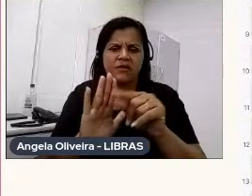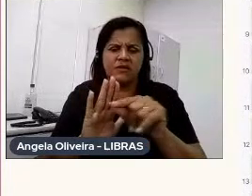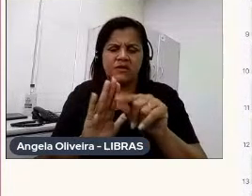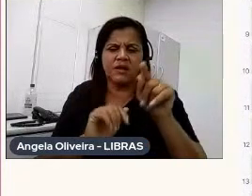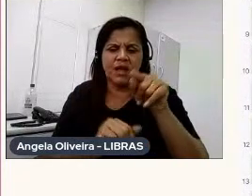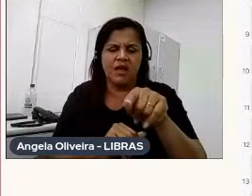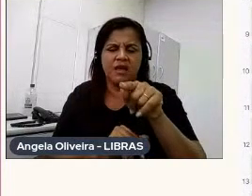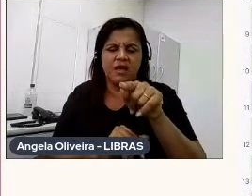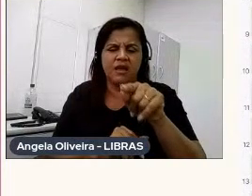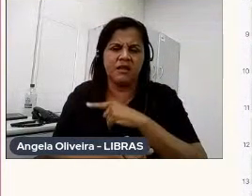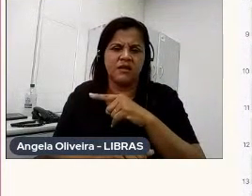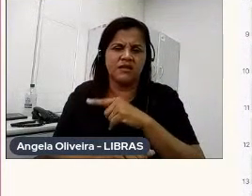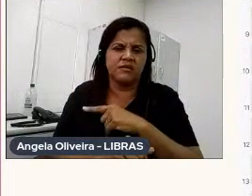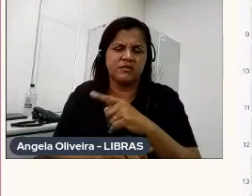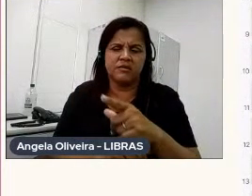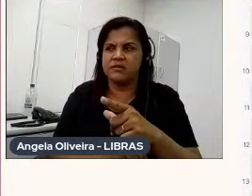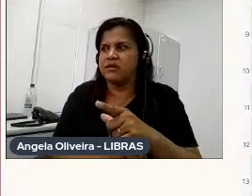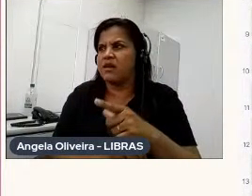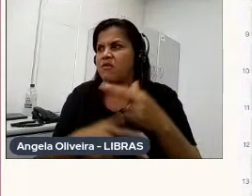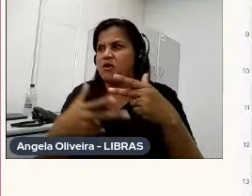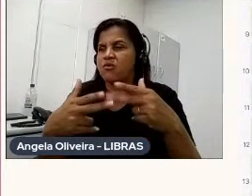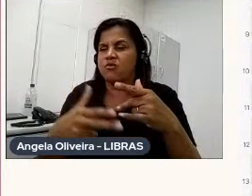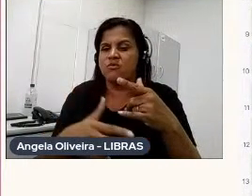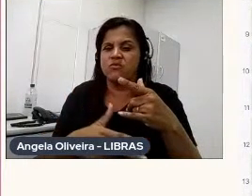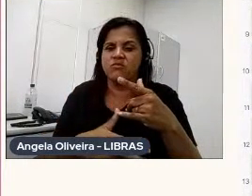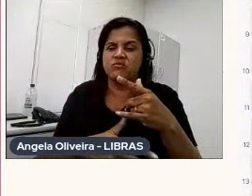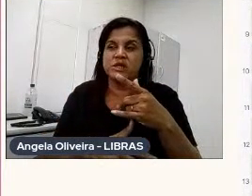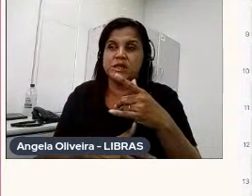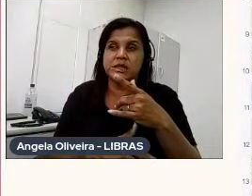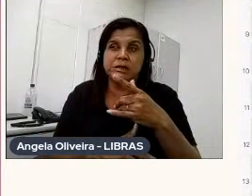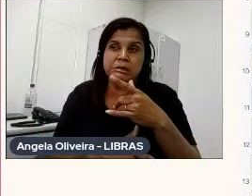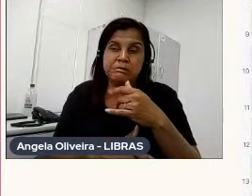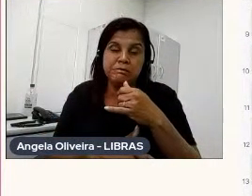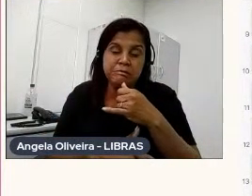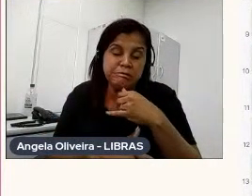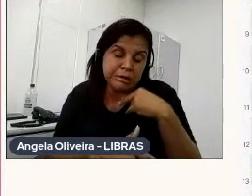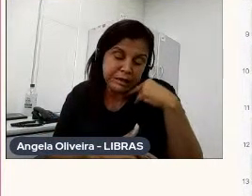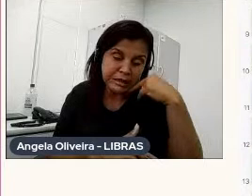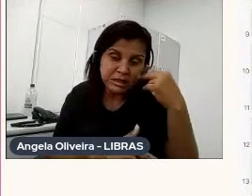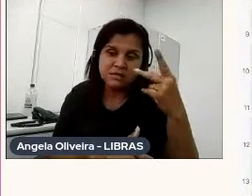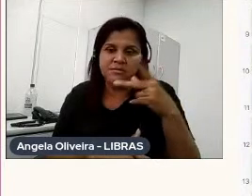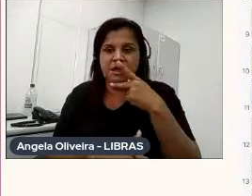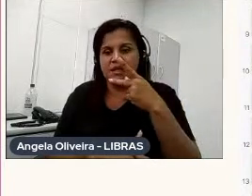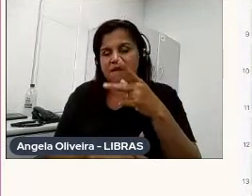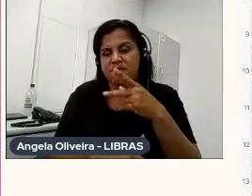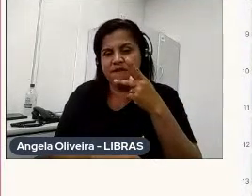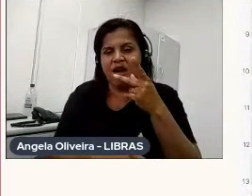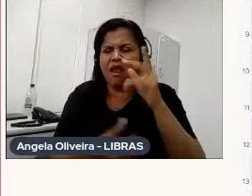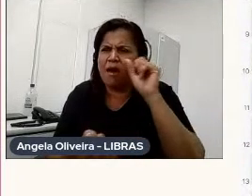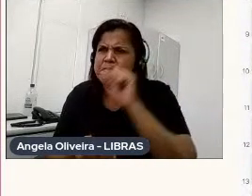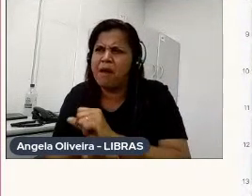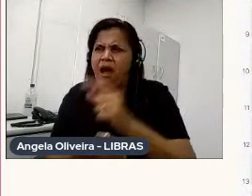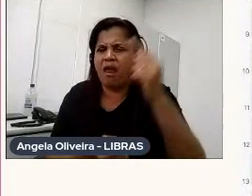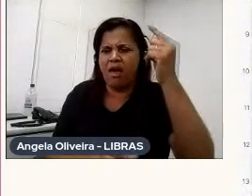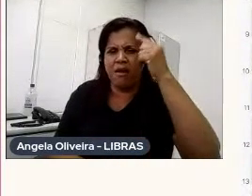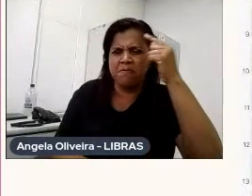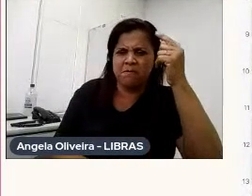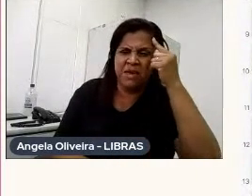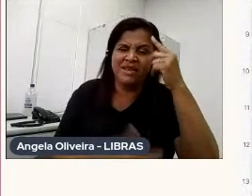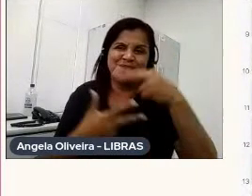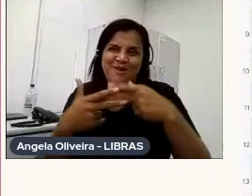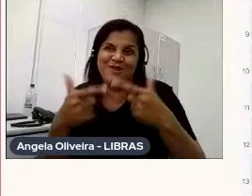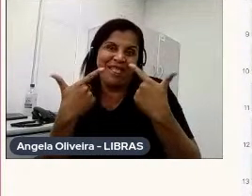tem uma coisa mais tímida na fala, né, claro que tem uma, ela para e pensa para fazer lá uma coisa engraçada, né,